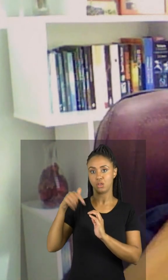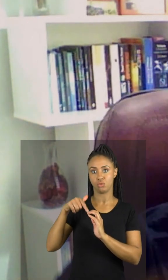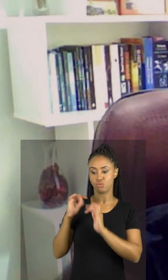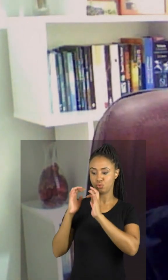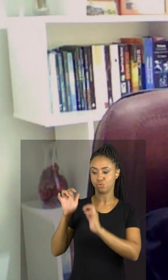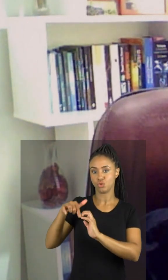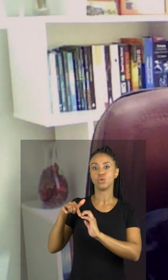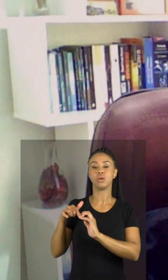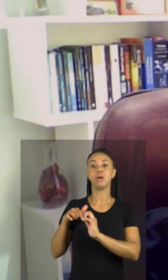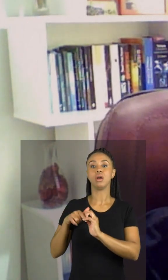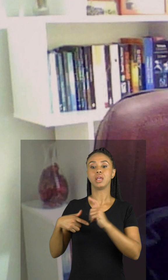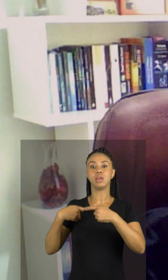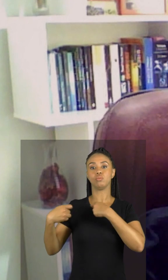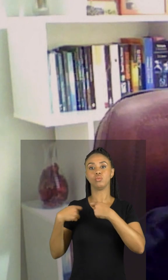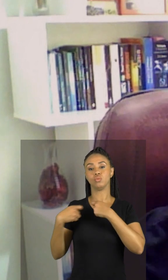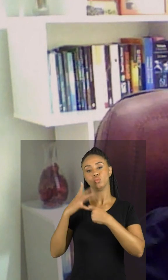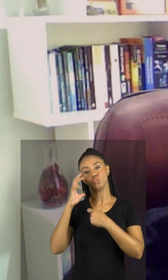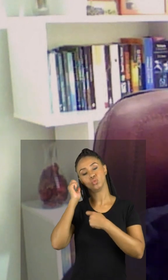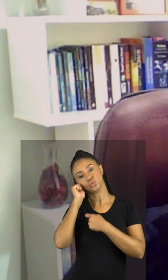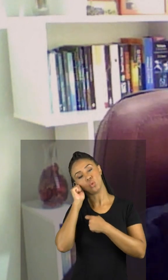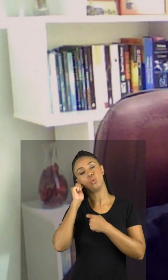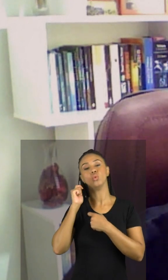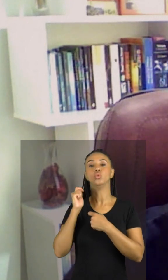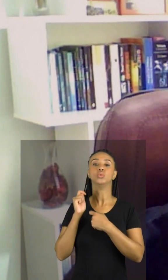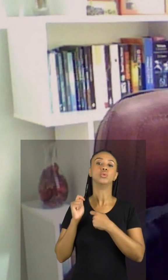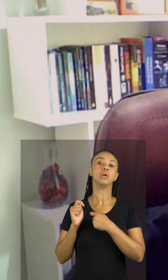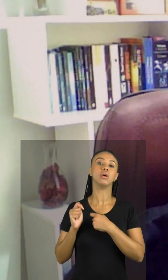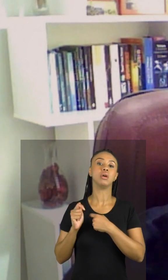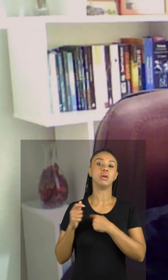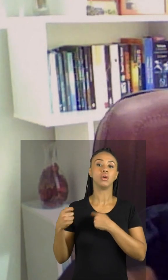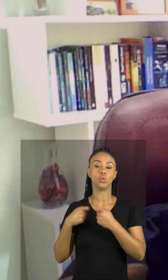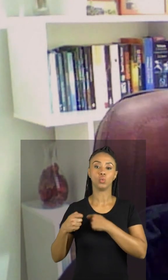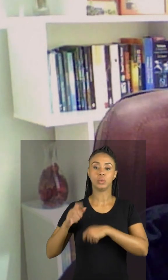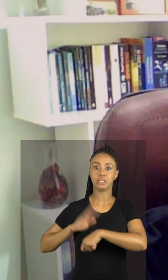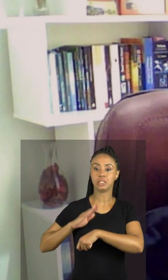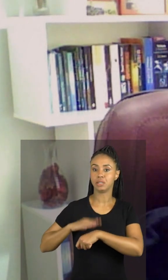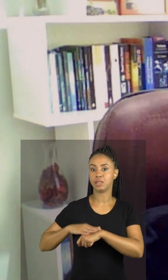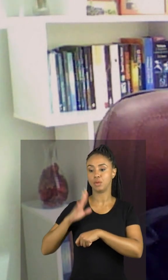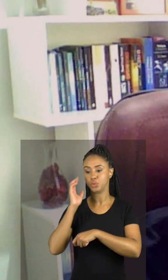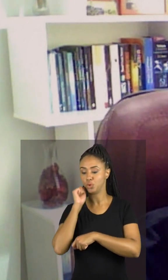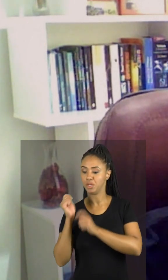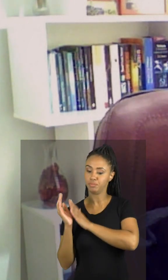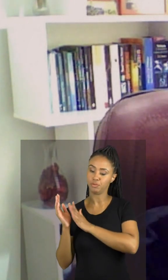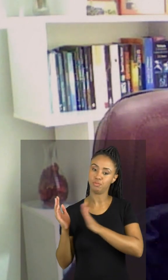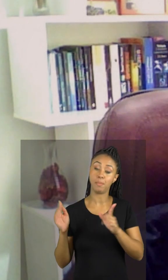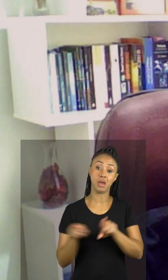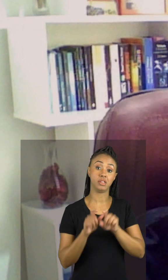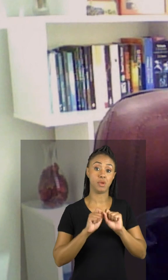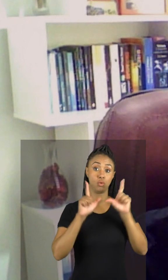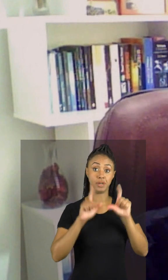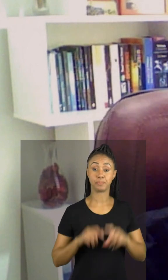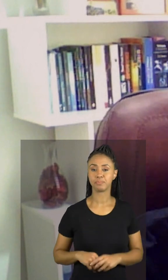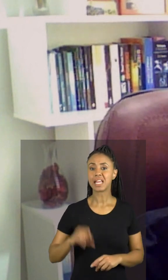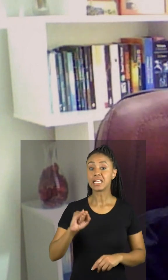que regula o nosso ritmo circadiano e o nosso ritmo de dormir e despertar também. Quando a